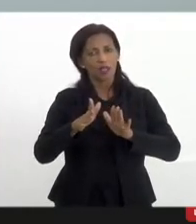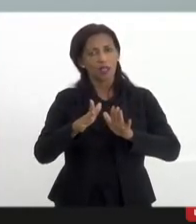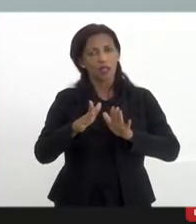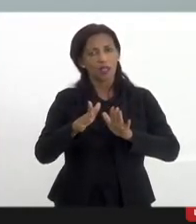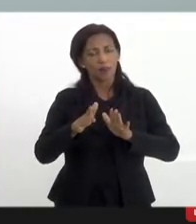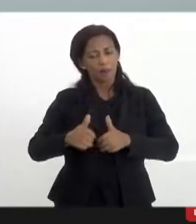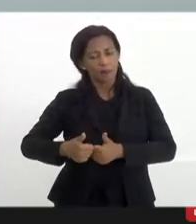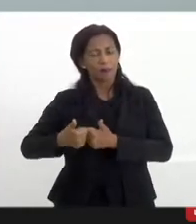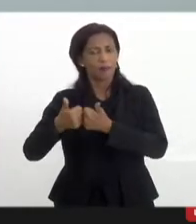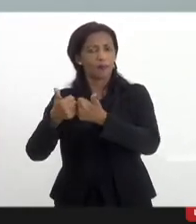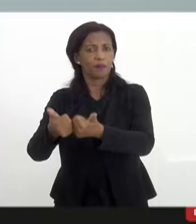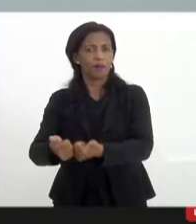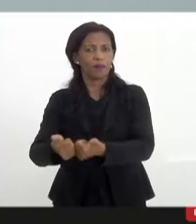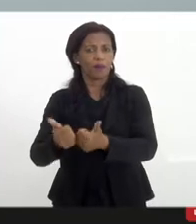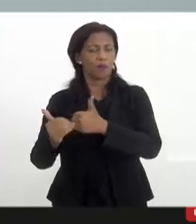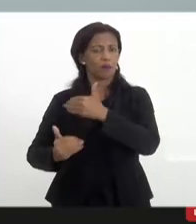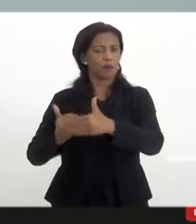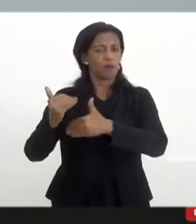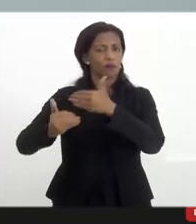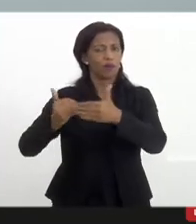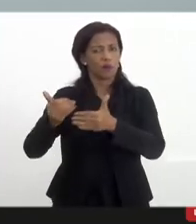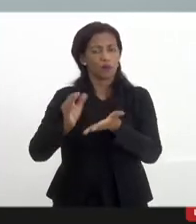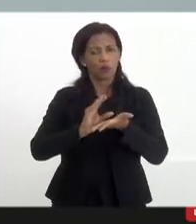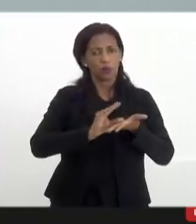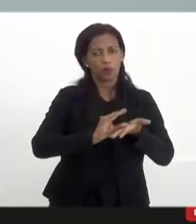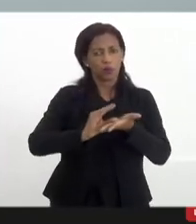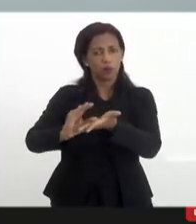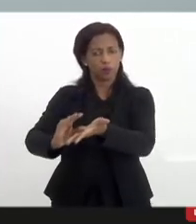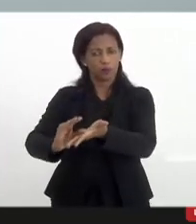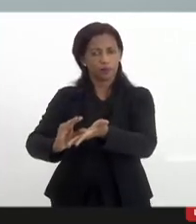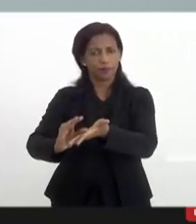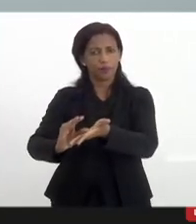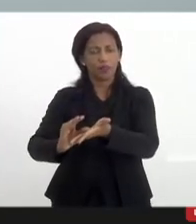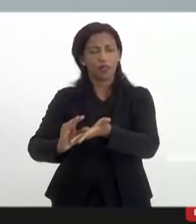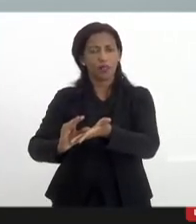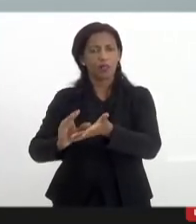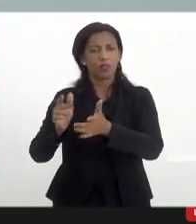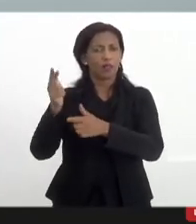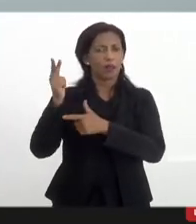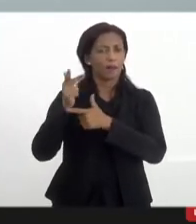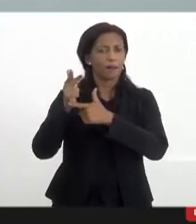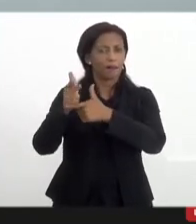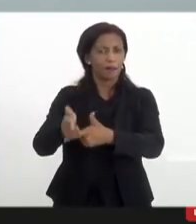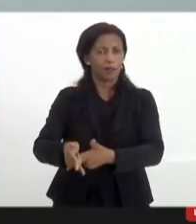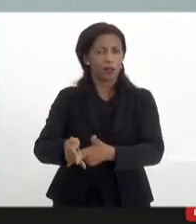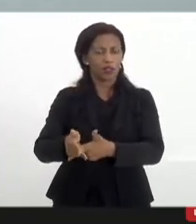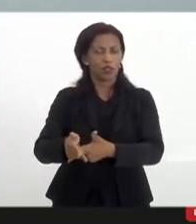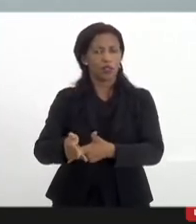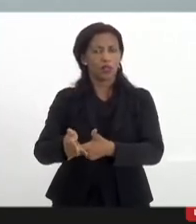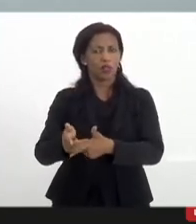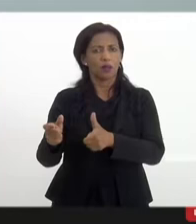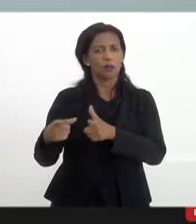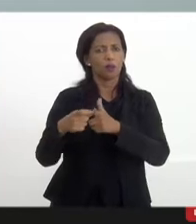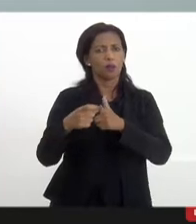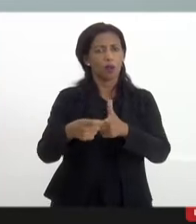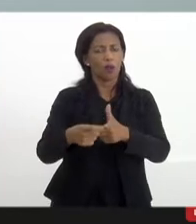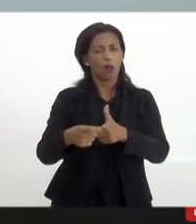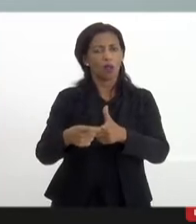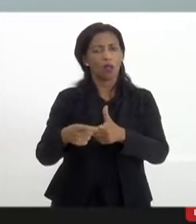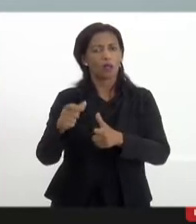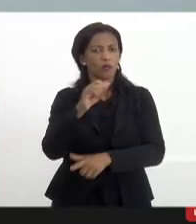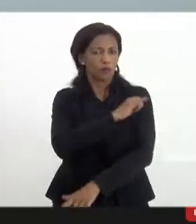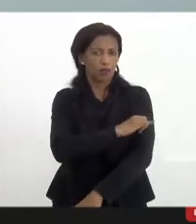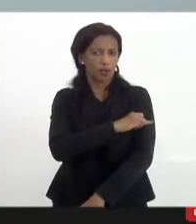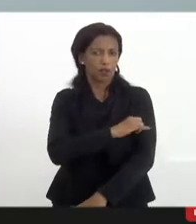o processo de financiamento da mídia popular e comunitária no Rio de Janeiro. Esse é o propósito desta audiência